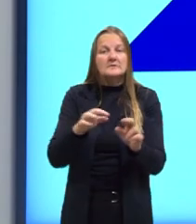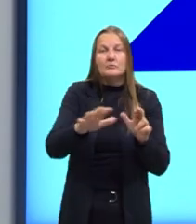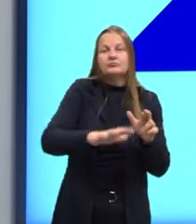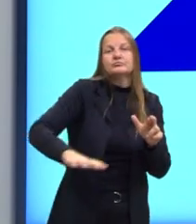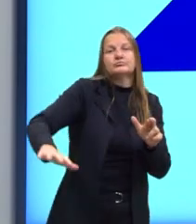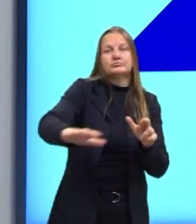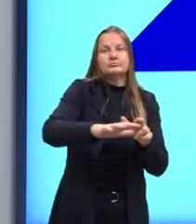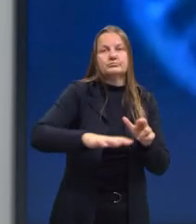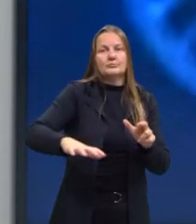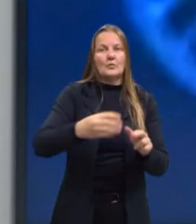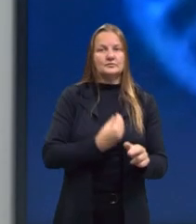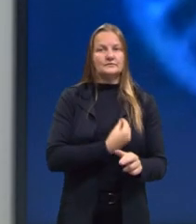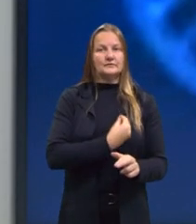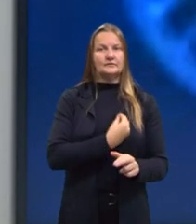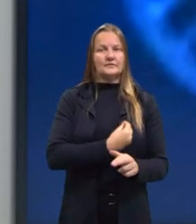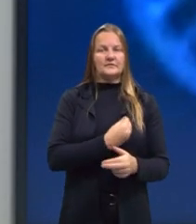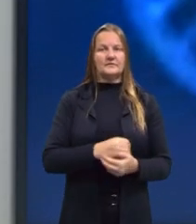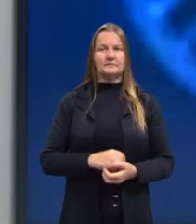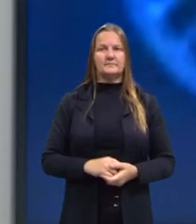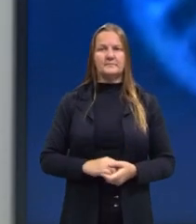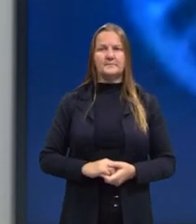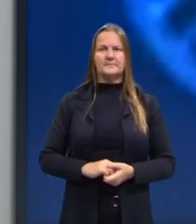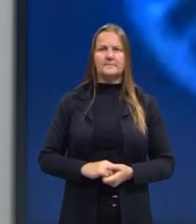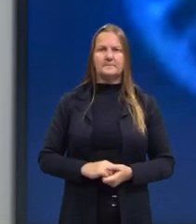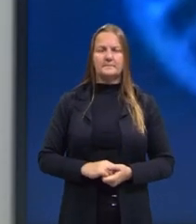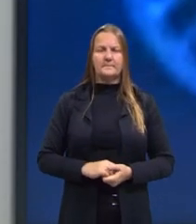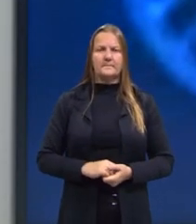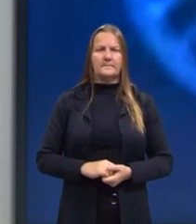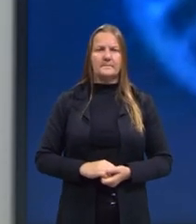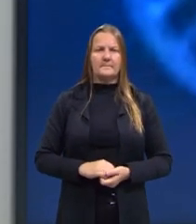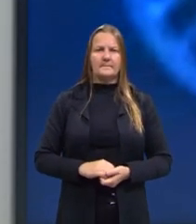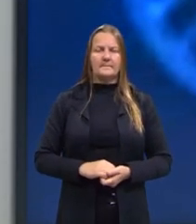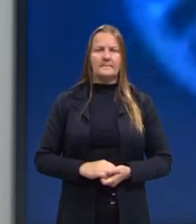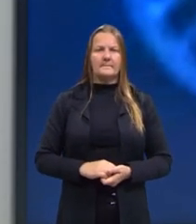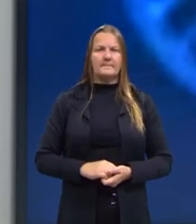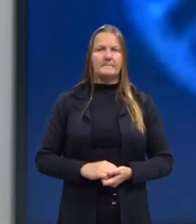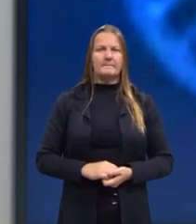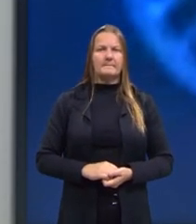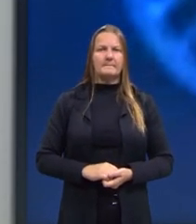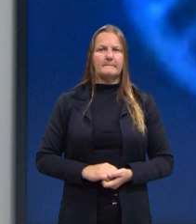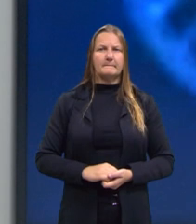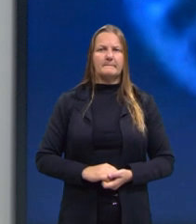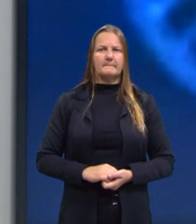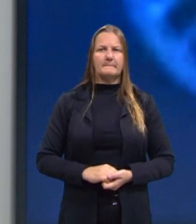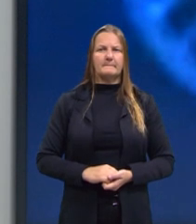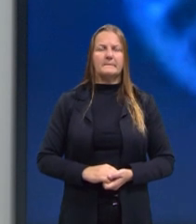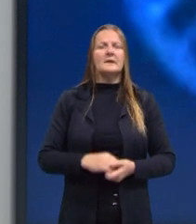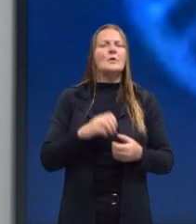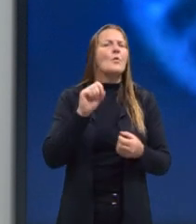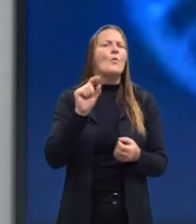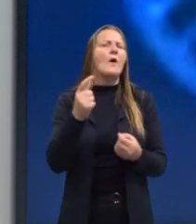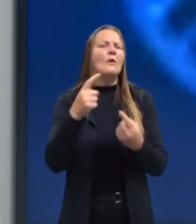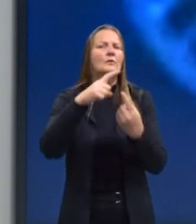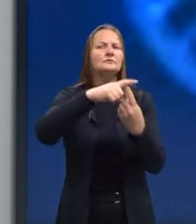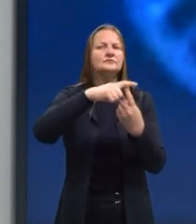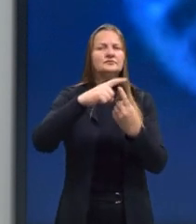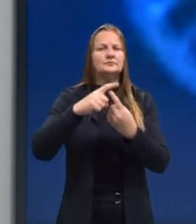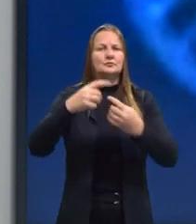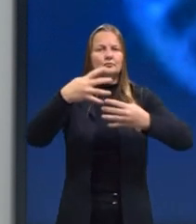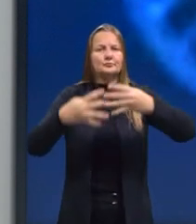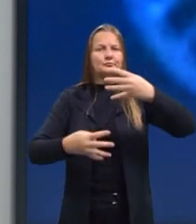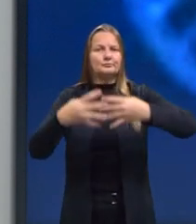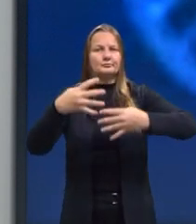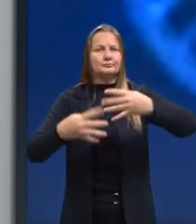que aquela espécie se encontra, né? Que aquela espécie vive. Os tipos, então, de mutações.